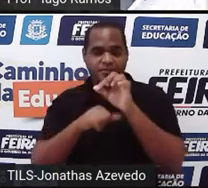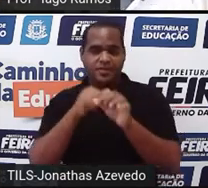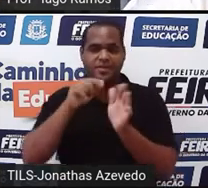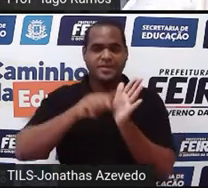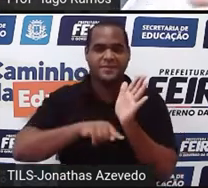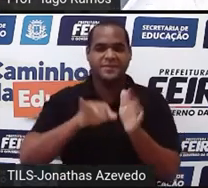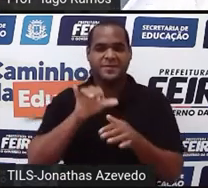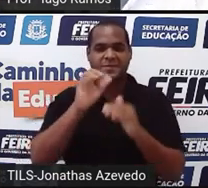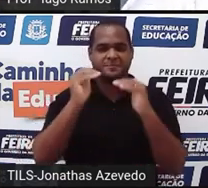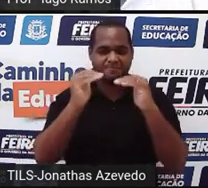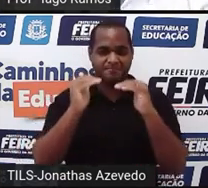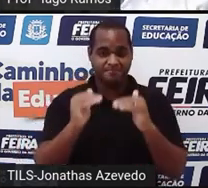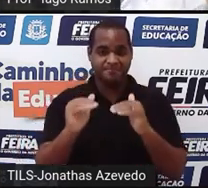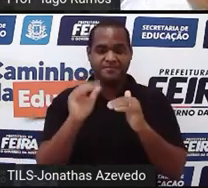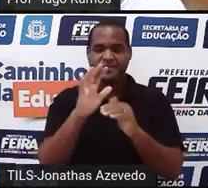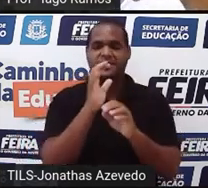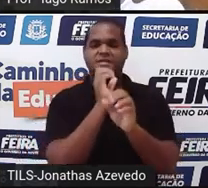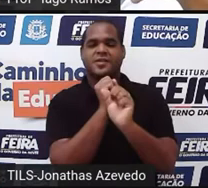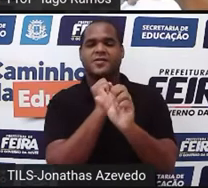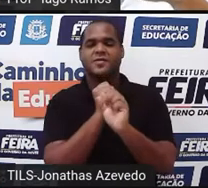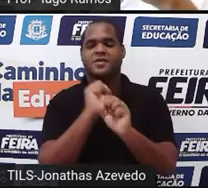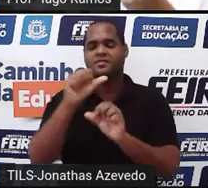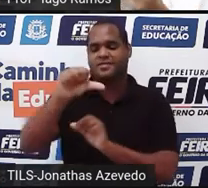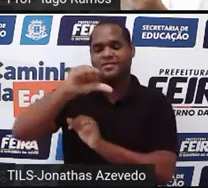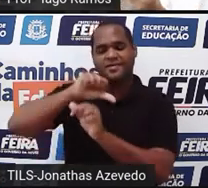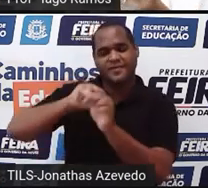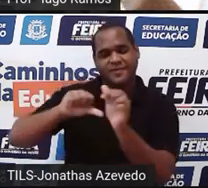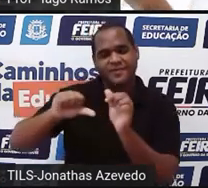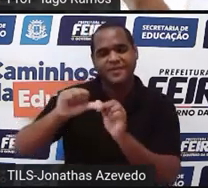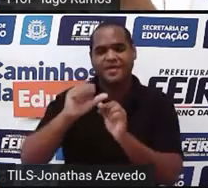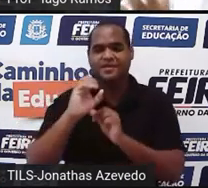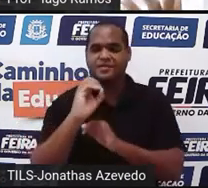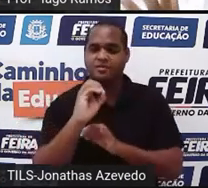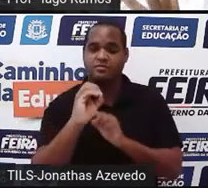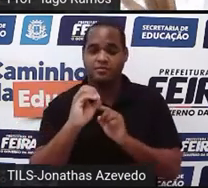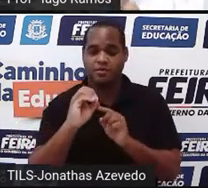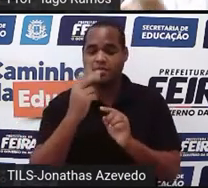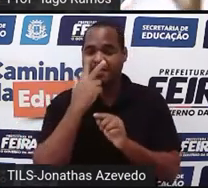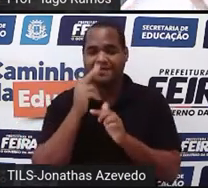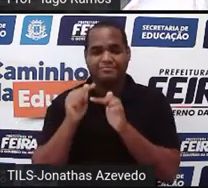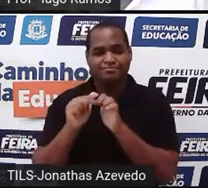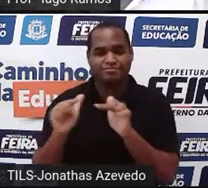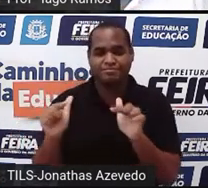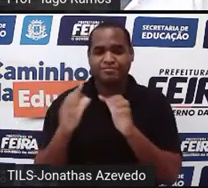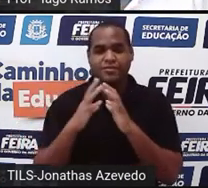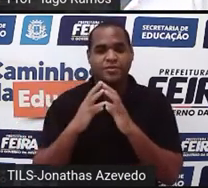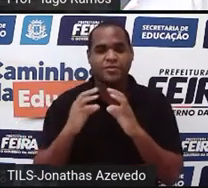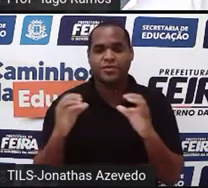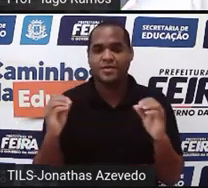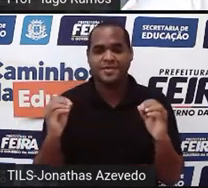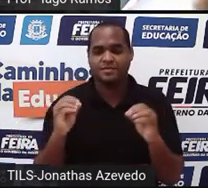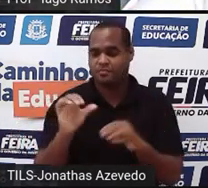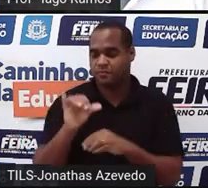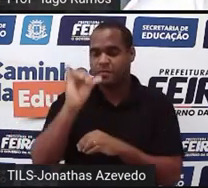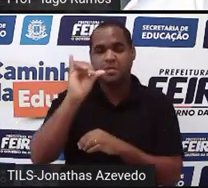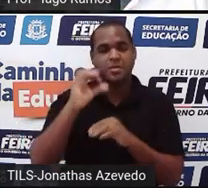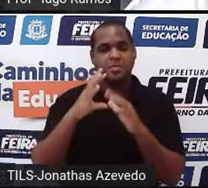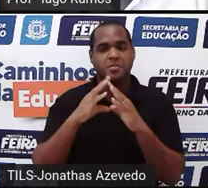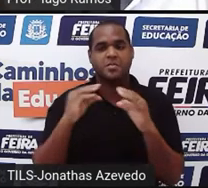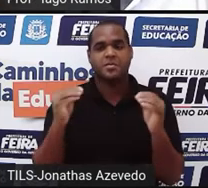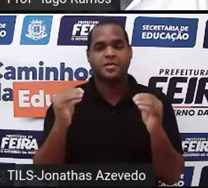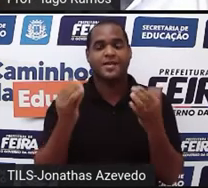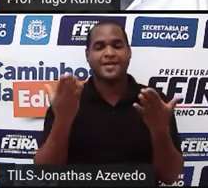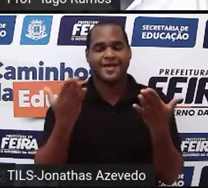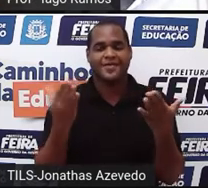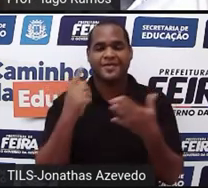embaixo, quando a gente soma opostos, o resultado é zero. Então, anulou. desapareceu y. Agora,